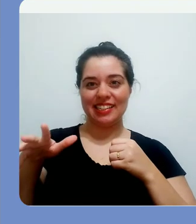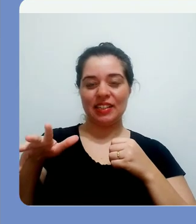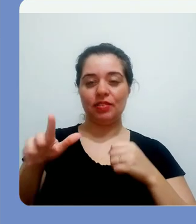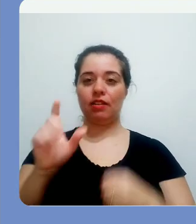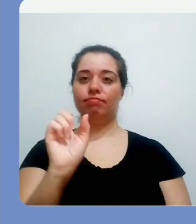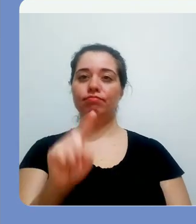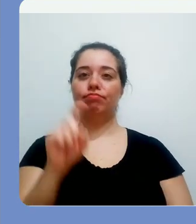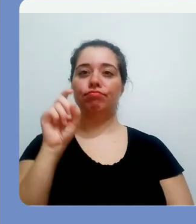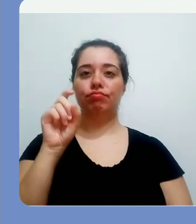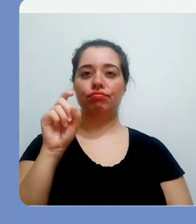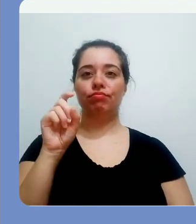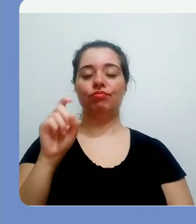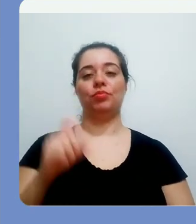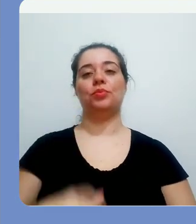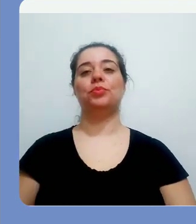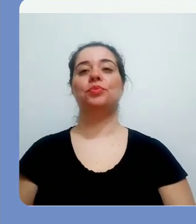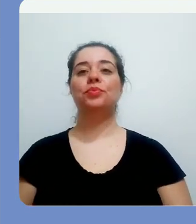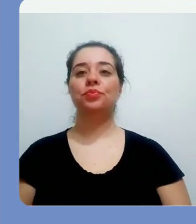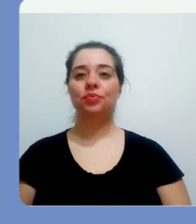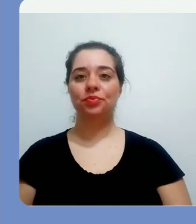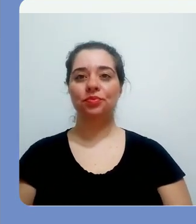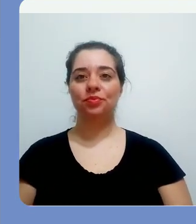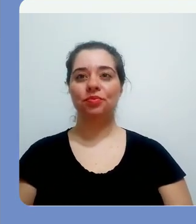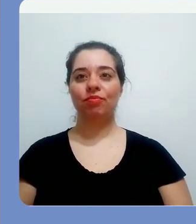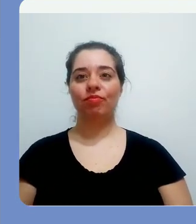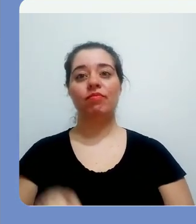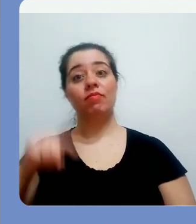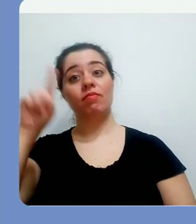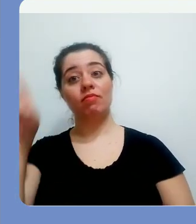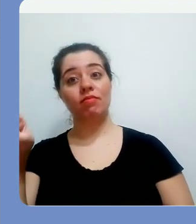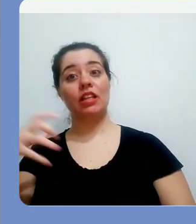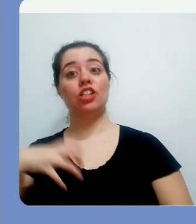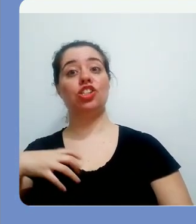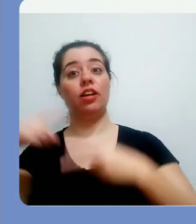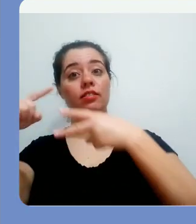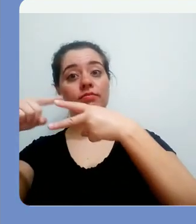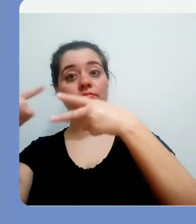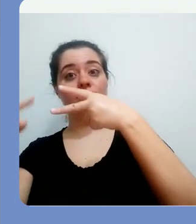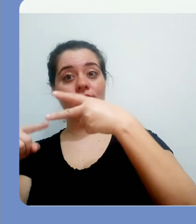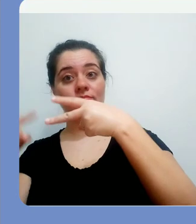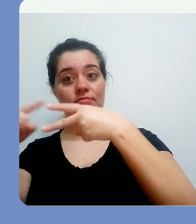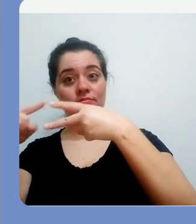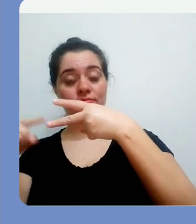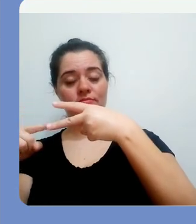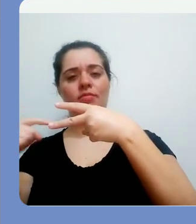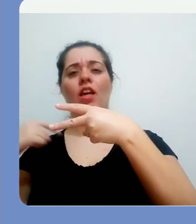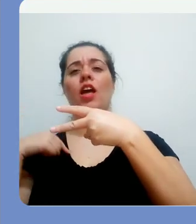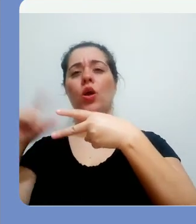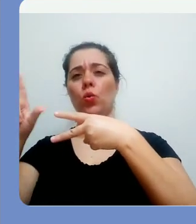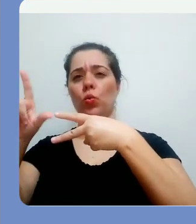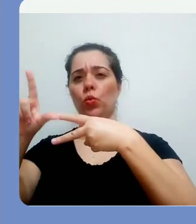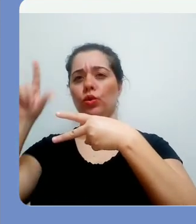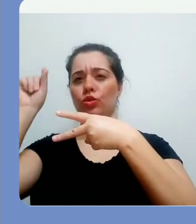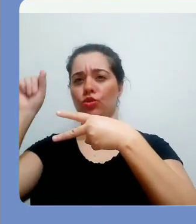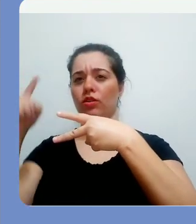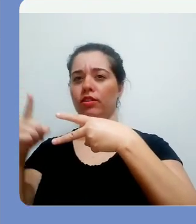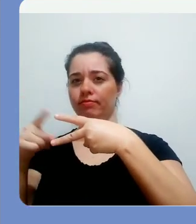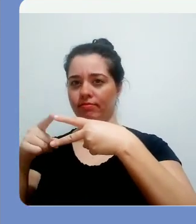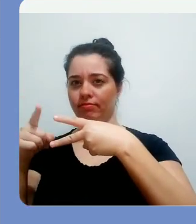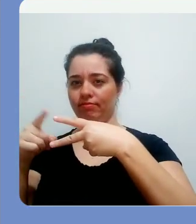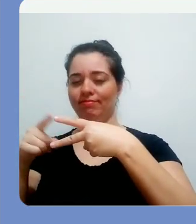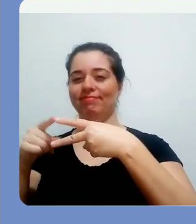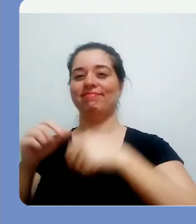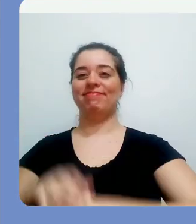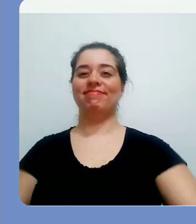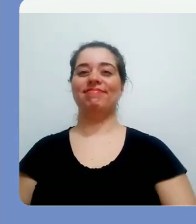o nosso núcleo de extensão. Então eu seleciono o nome do grupo, defino uma permissão, nesse caso eu vou deixar